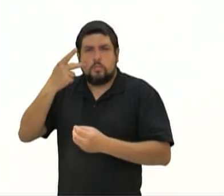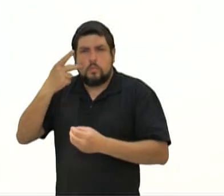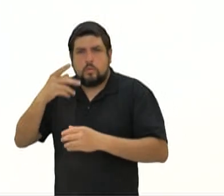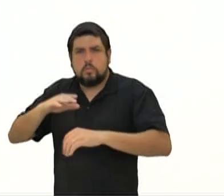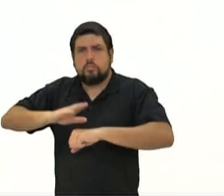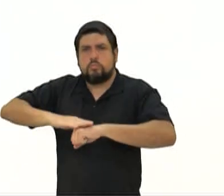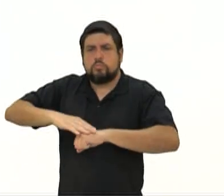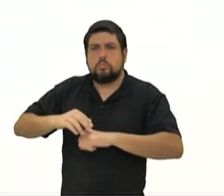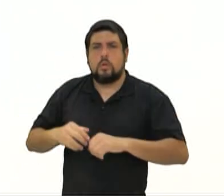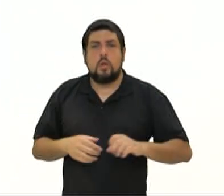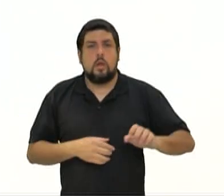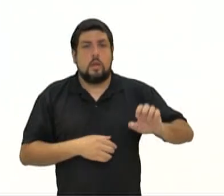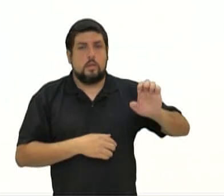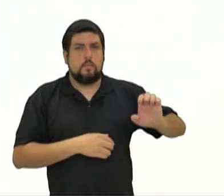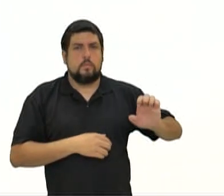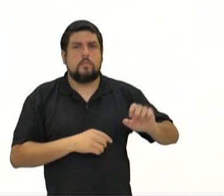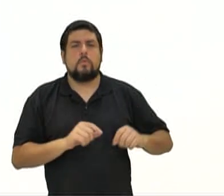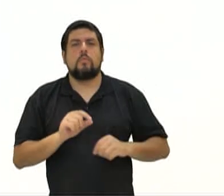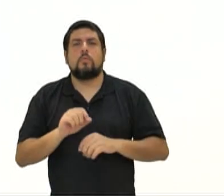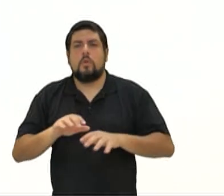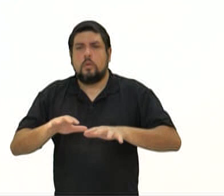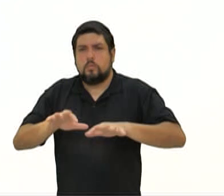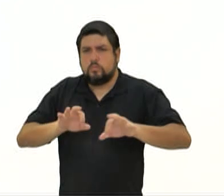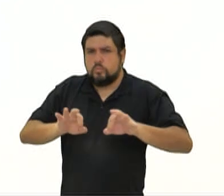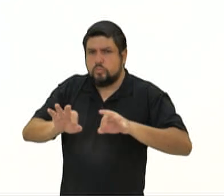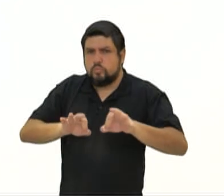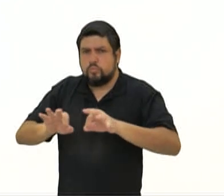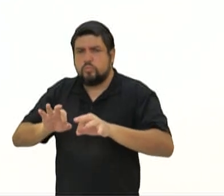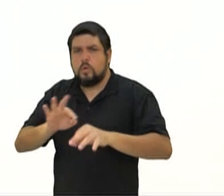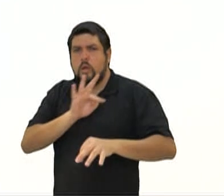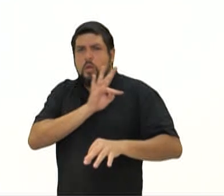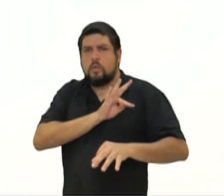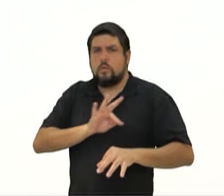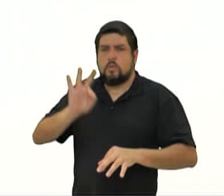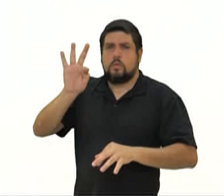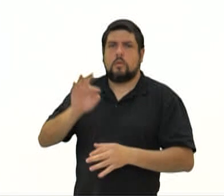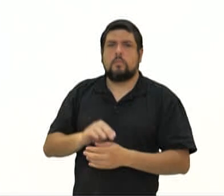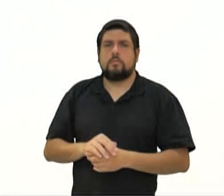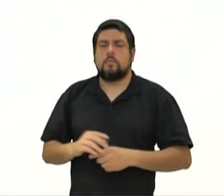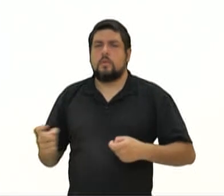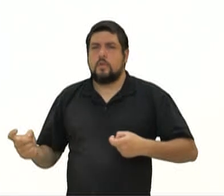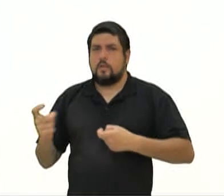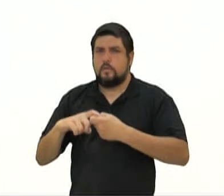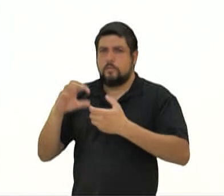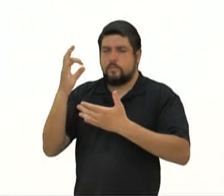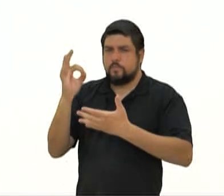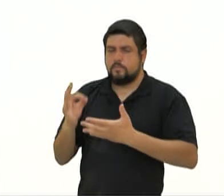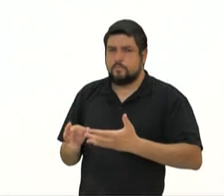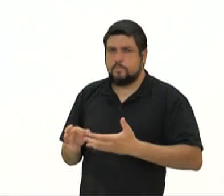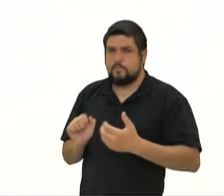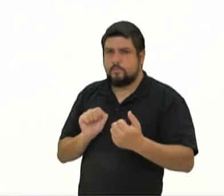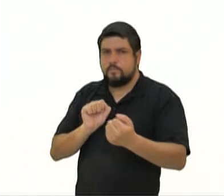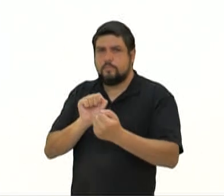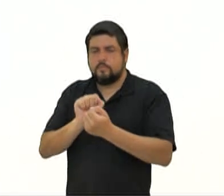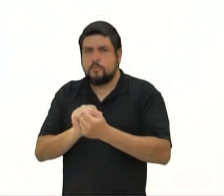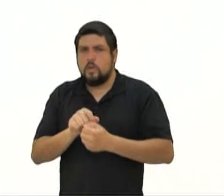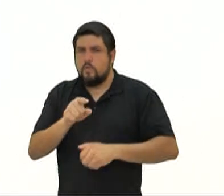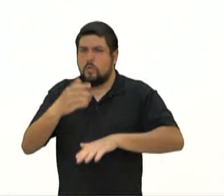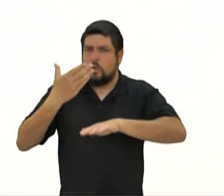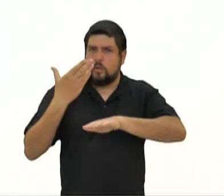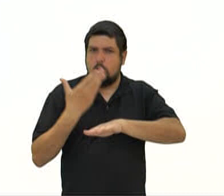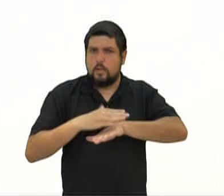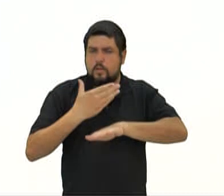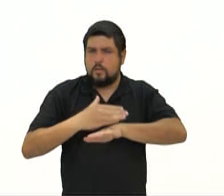autônomas? Letra E, por uma organização teocrática? Daqui a pouco nós voltamos, corrigimos juntos, para vocês já ir